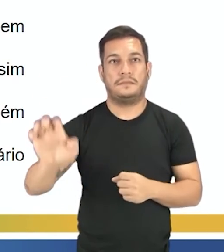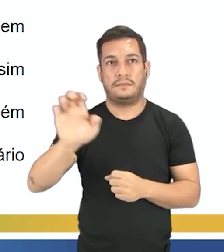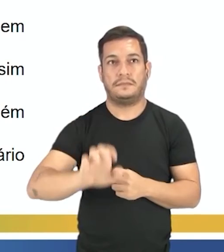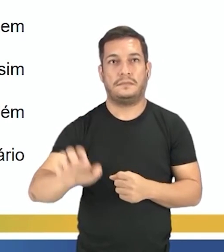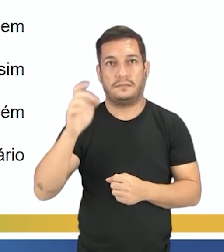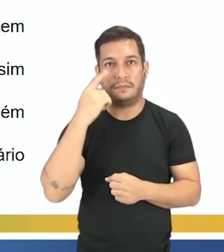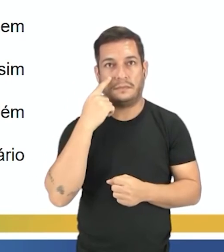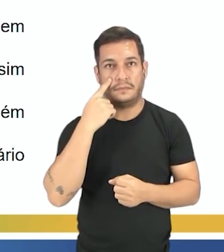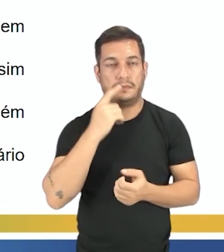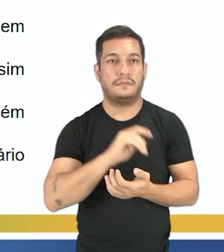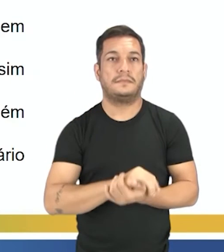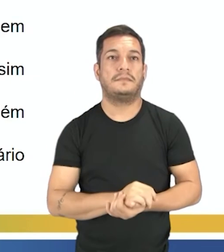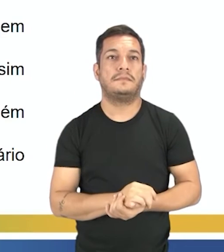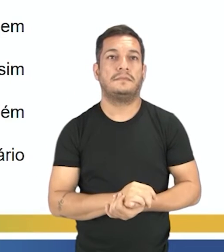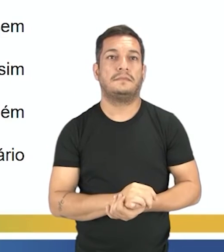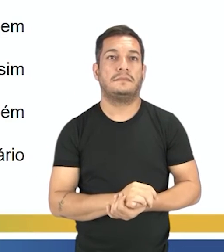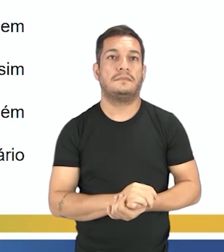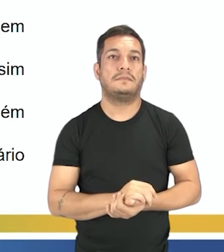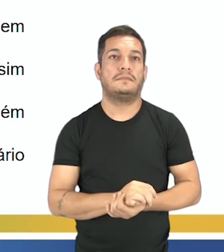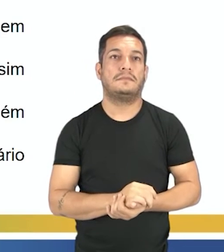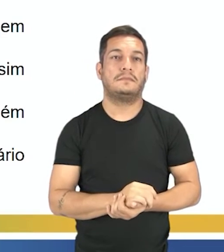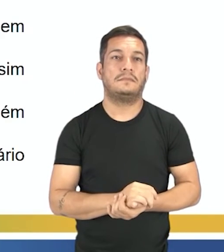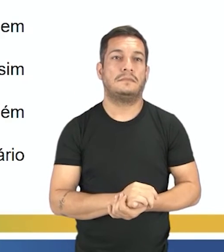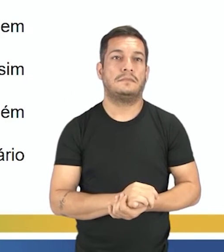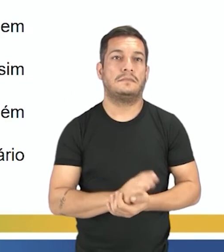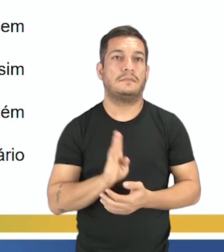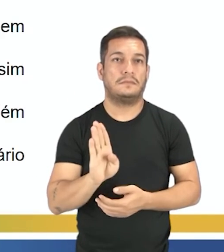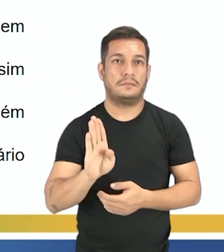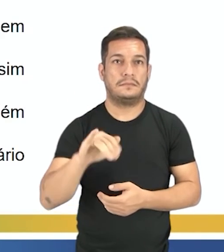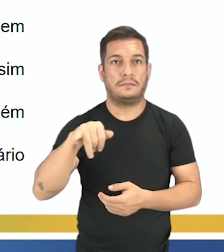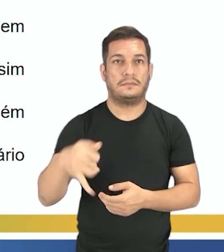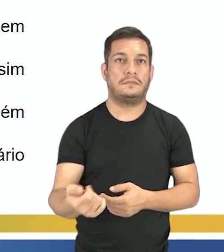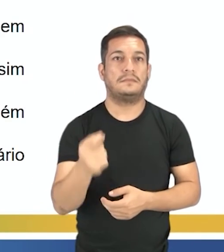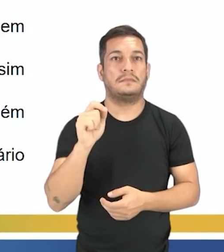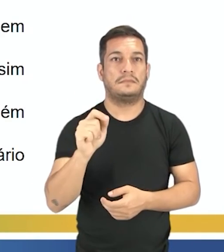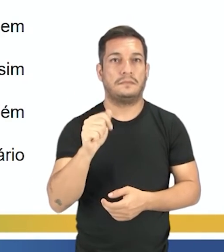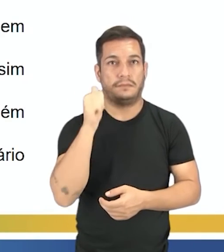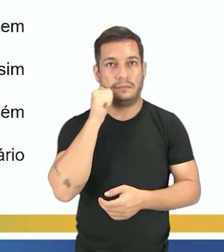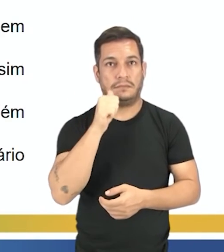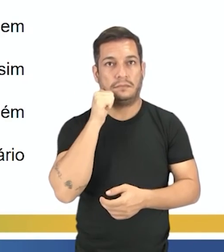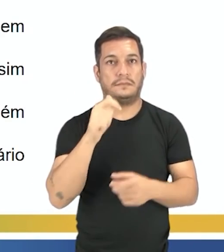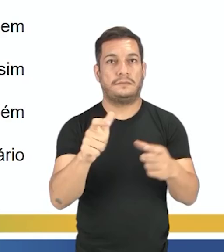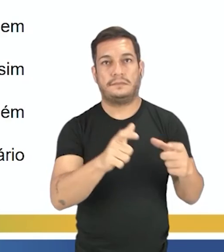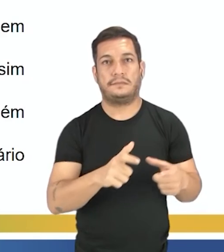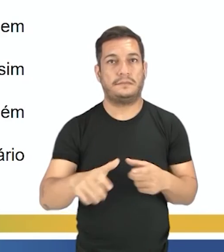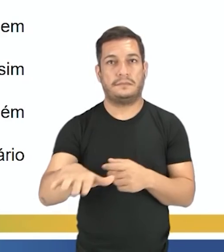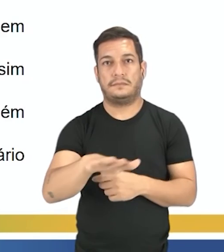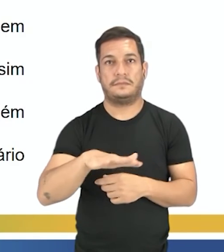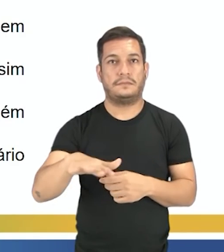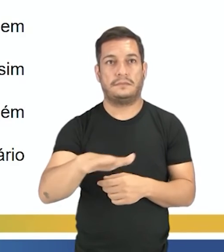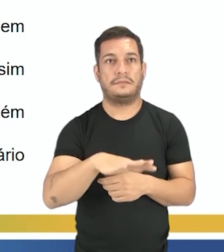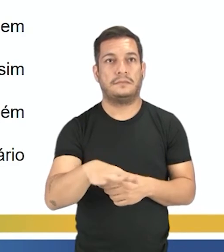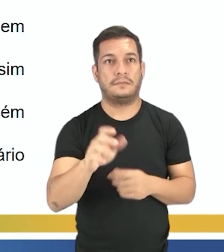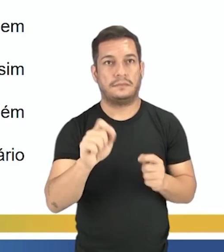significava A B, oportunizar as mulheres em